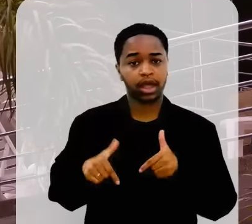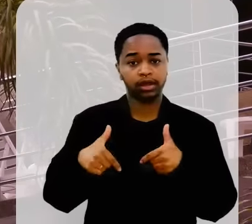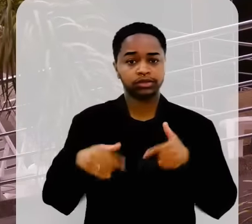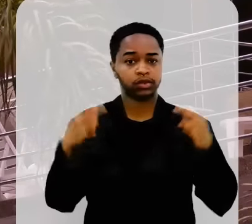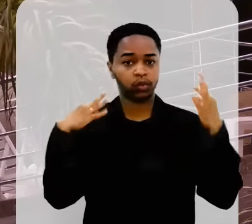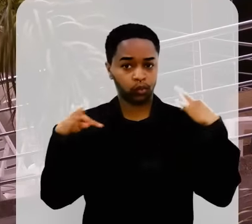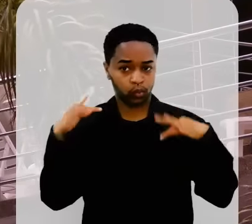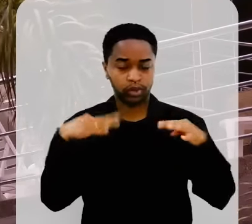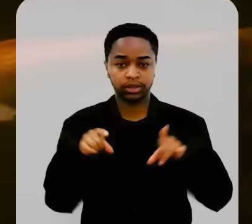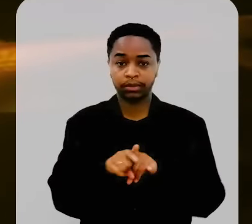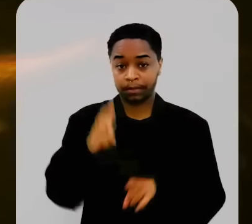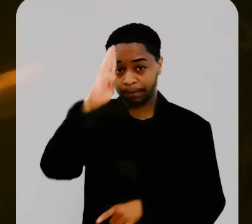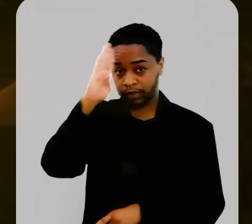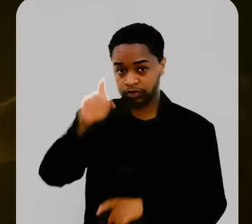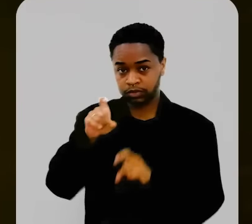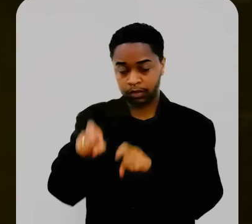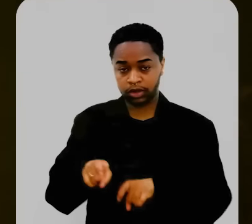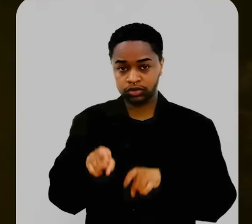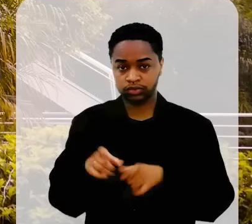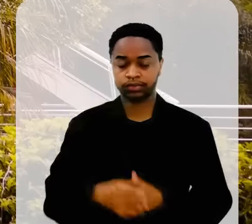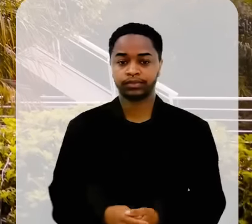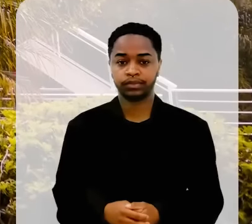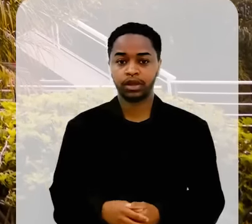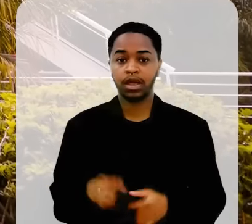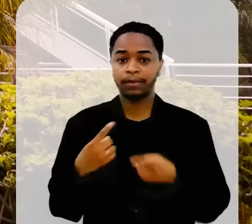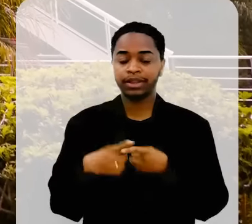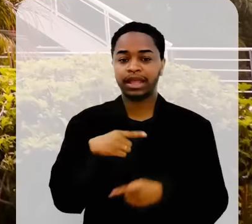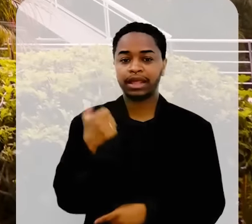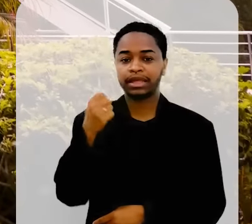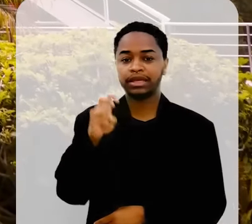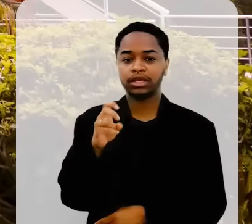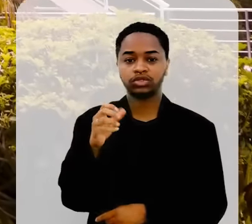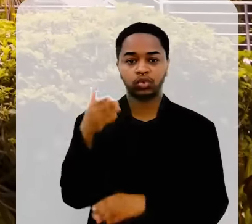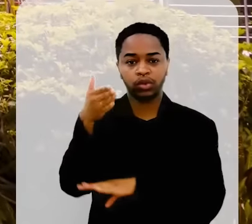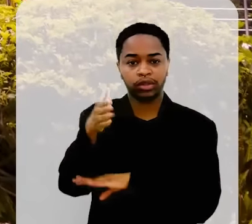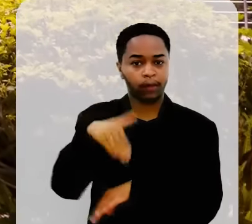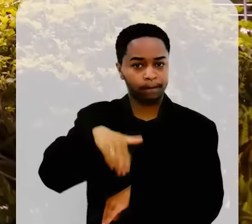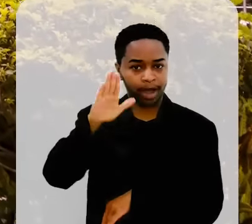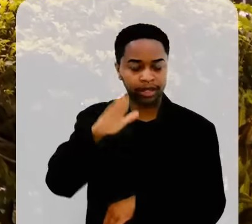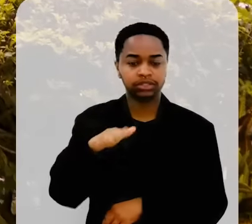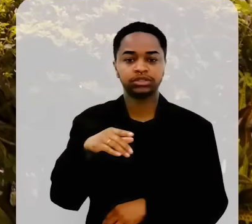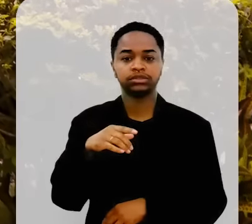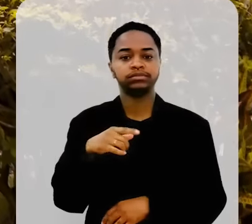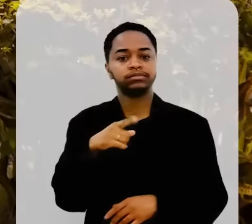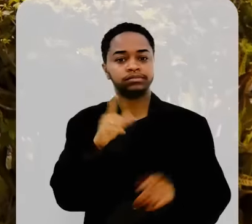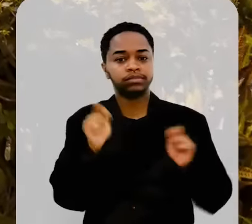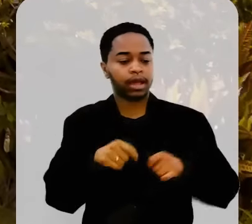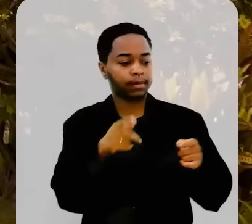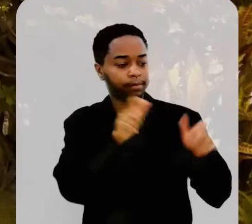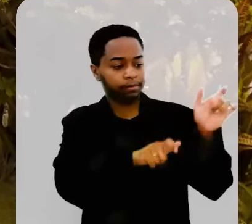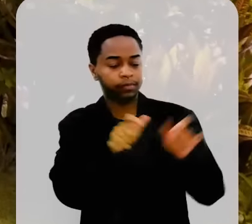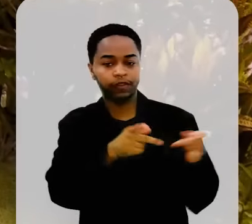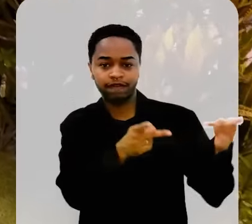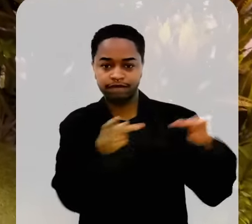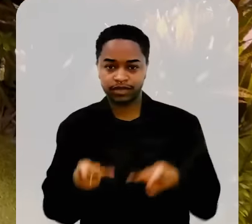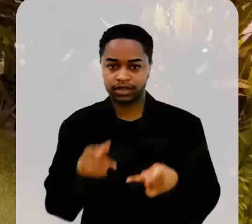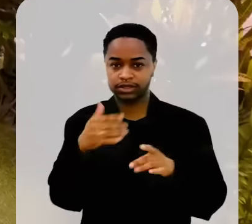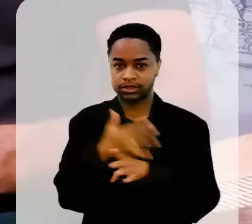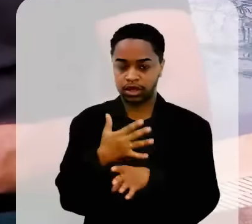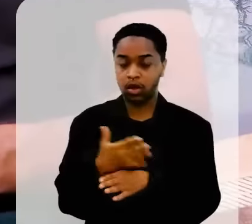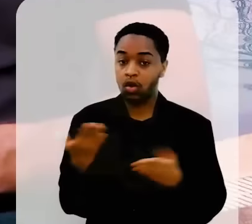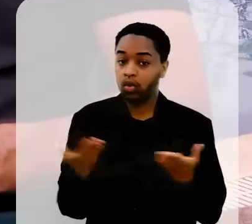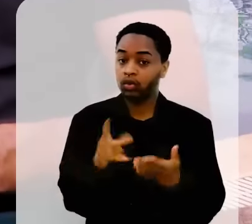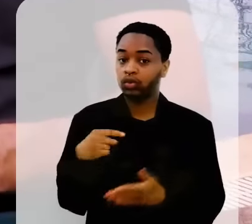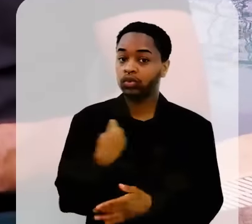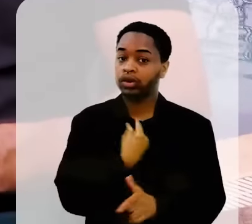pela atividade turística, principalmente a rural. Mais de 15 hotéis e pousadas atendem aos visitantes do município.